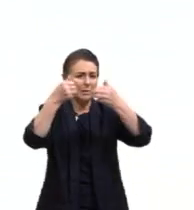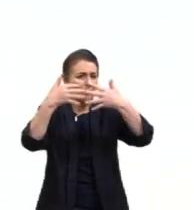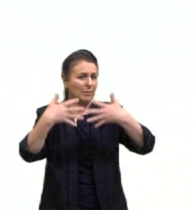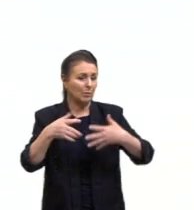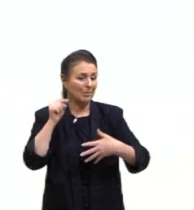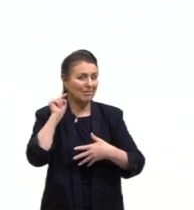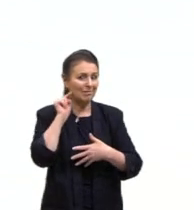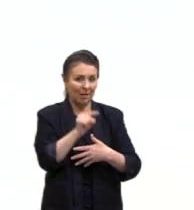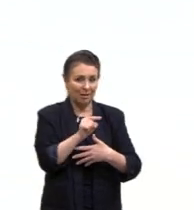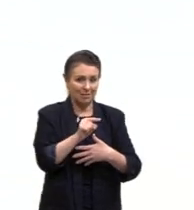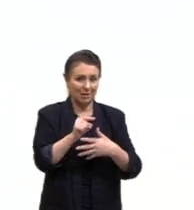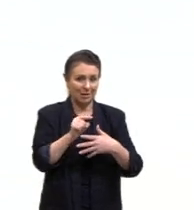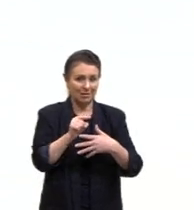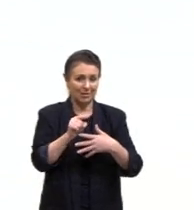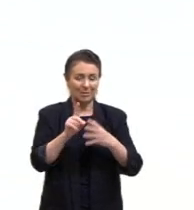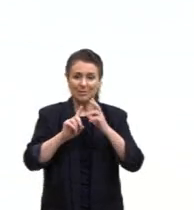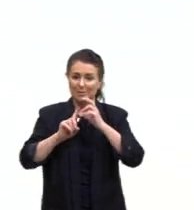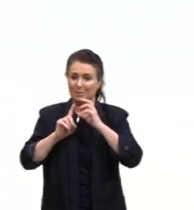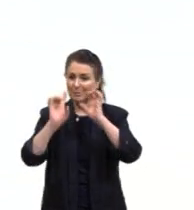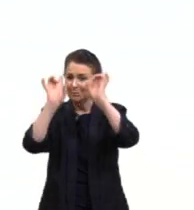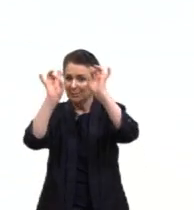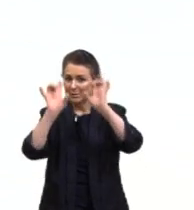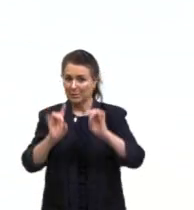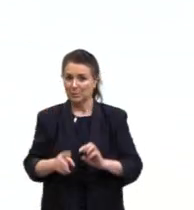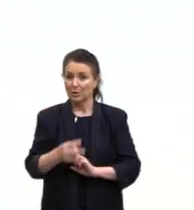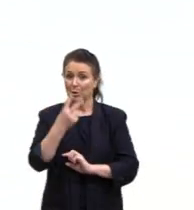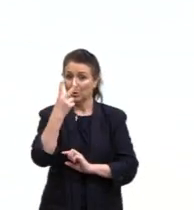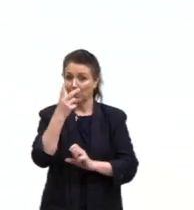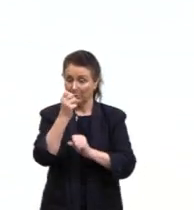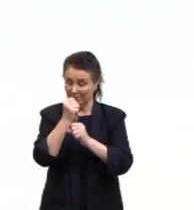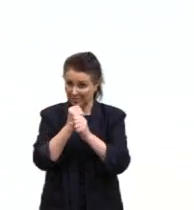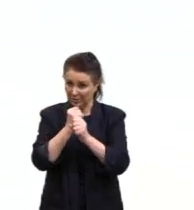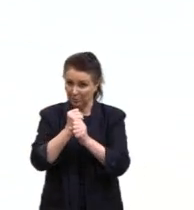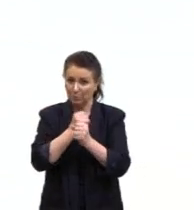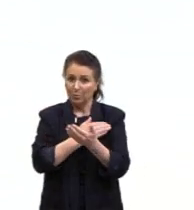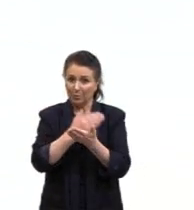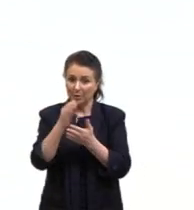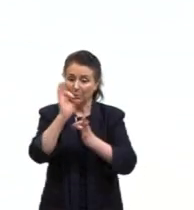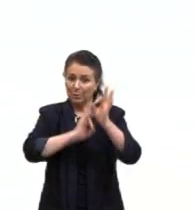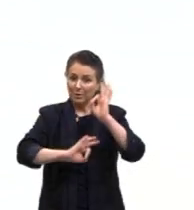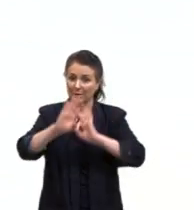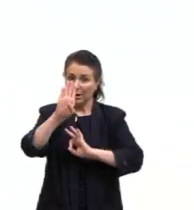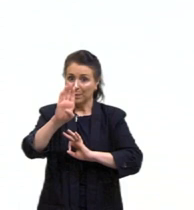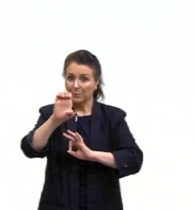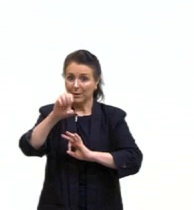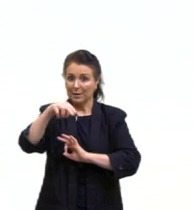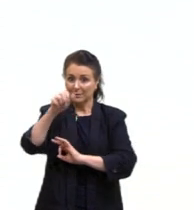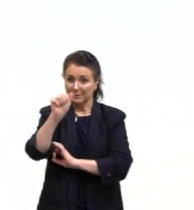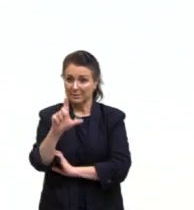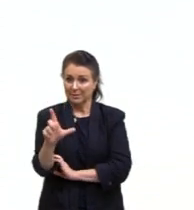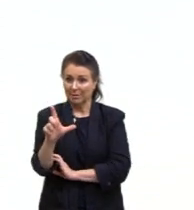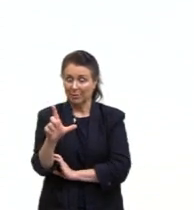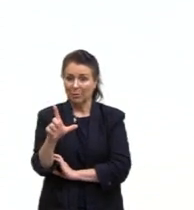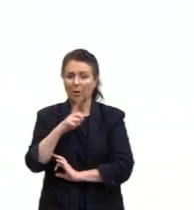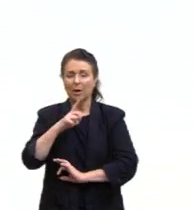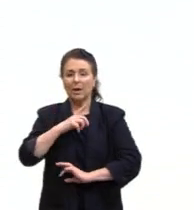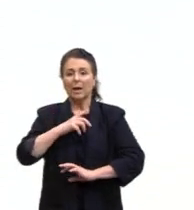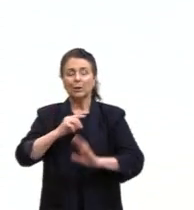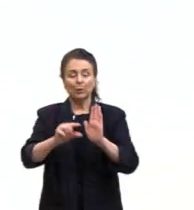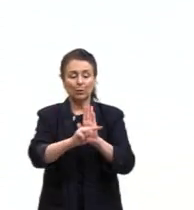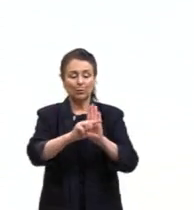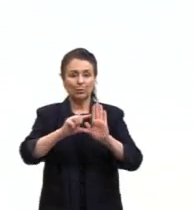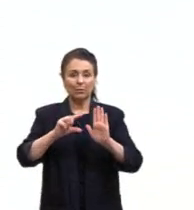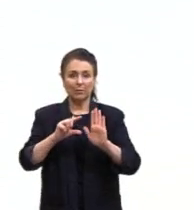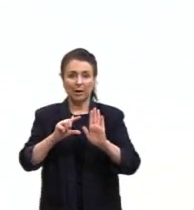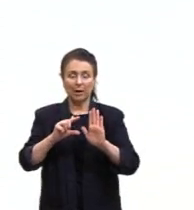falar aqui? Há dois anos, quando começamos a organizar a Bienal, a leitura que se fazia do verso era ligada à